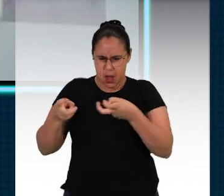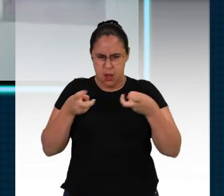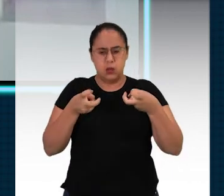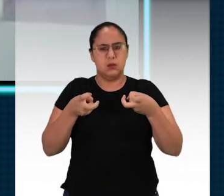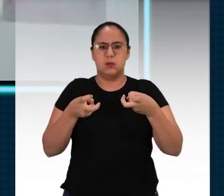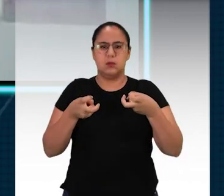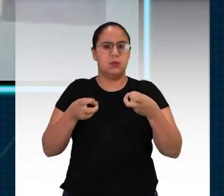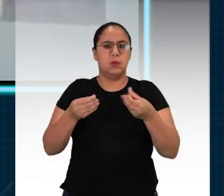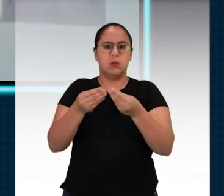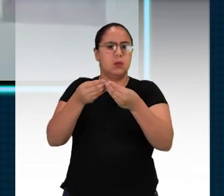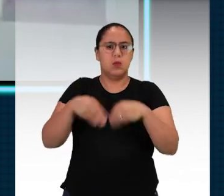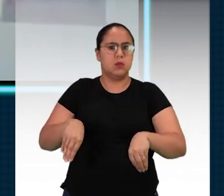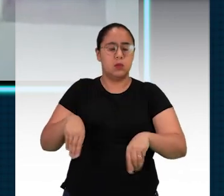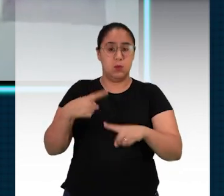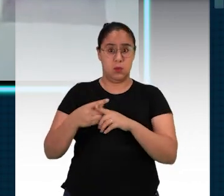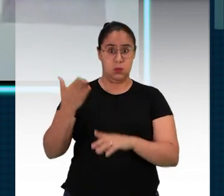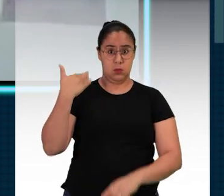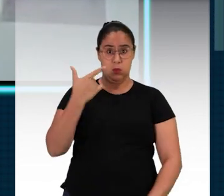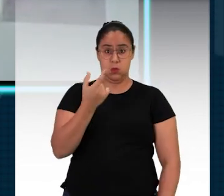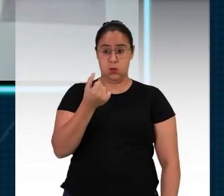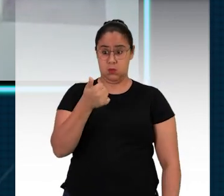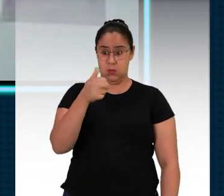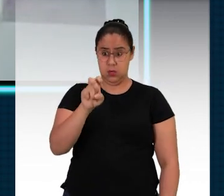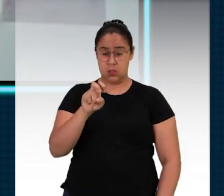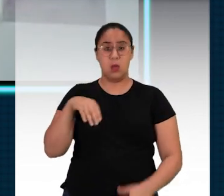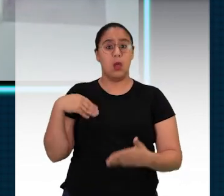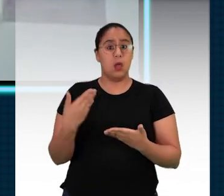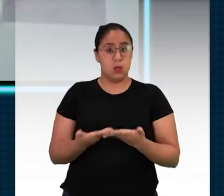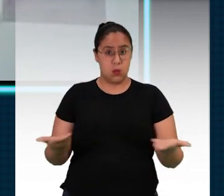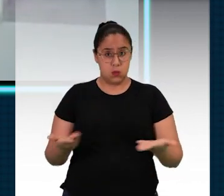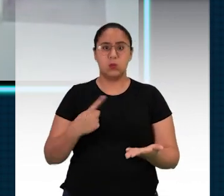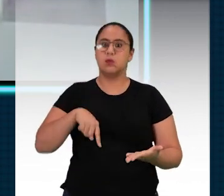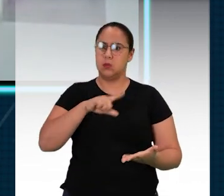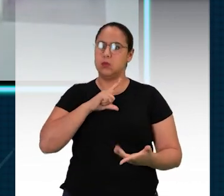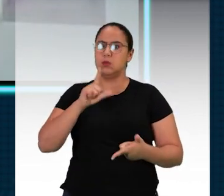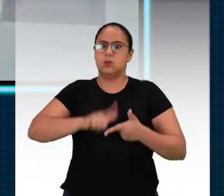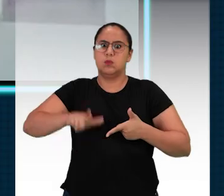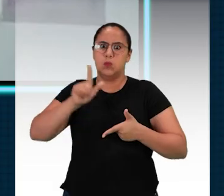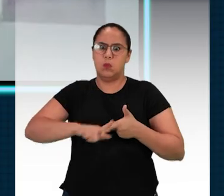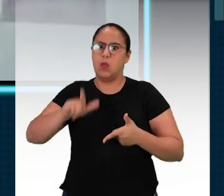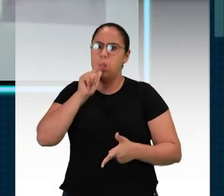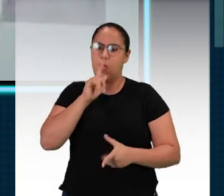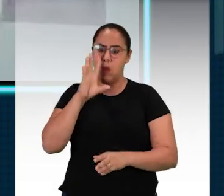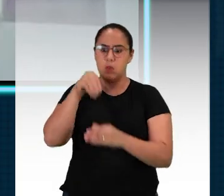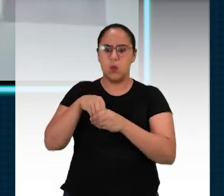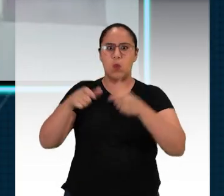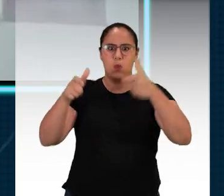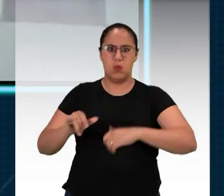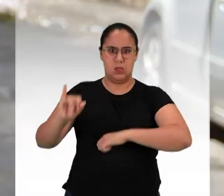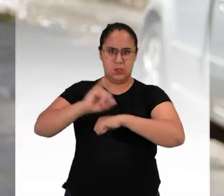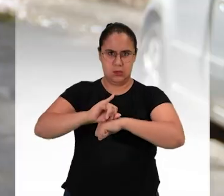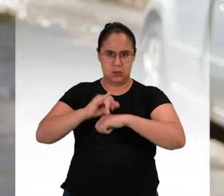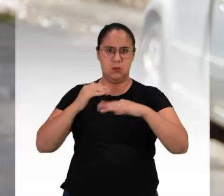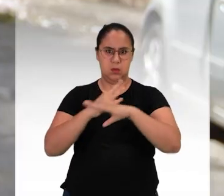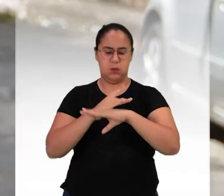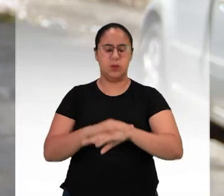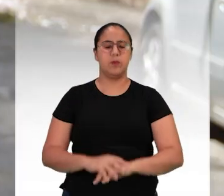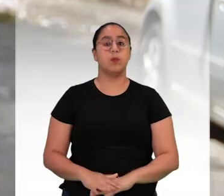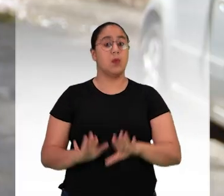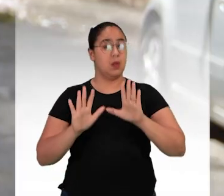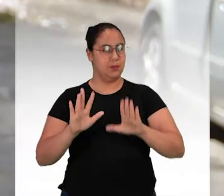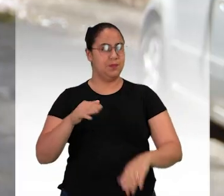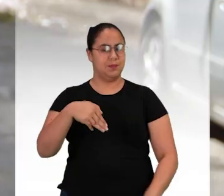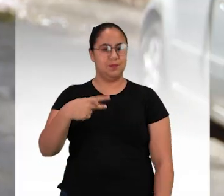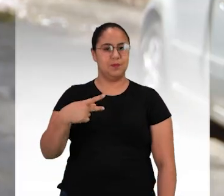Isso porque a gente já tem, pelo menos desde 2015, um cenário de crise hídrica na região metropolitana. Mas o MPF